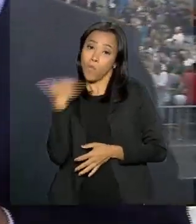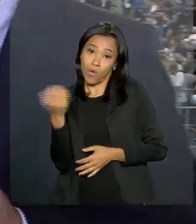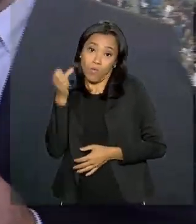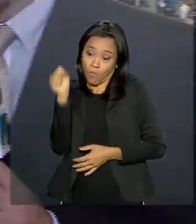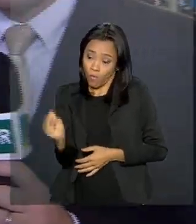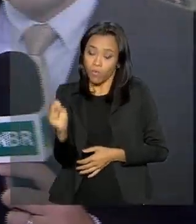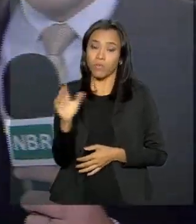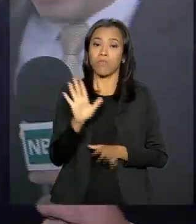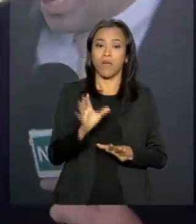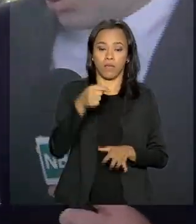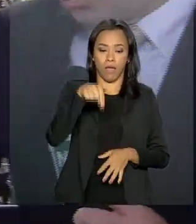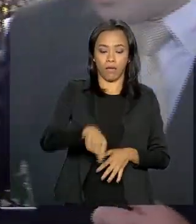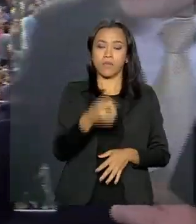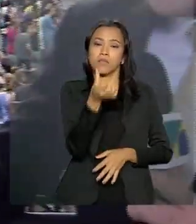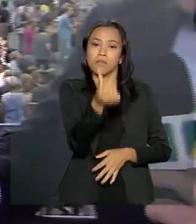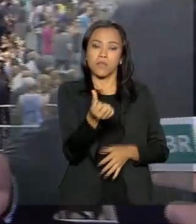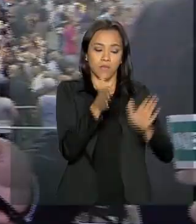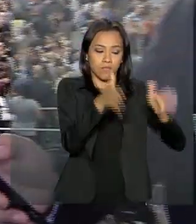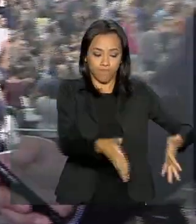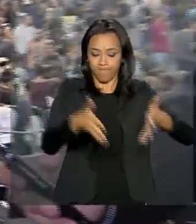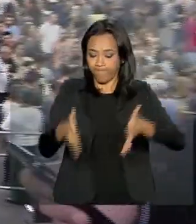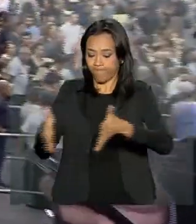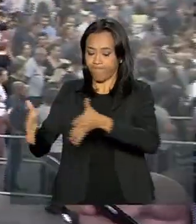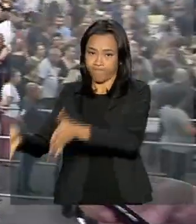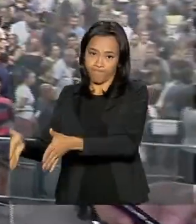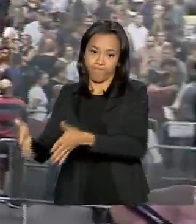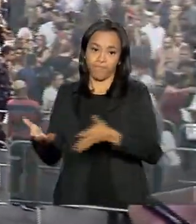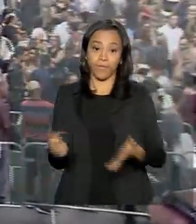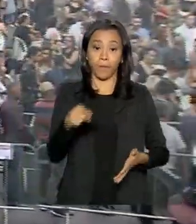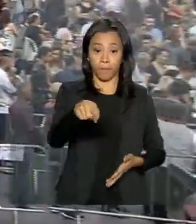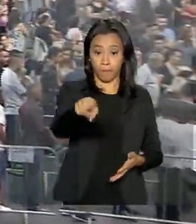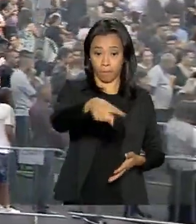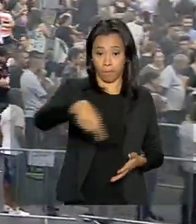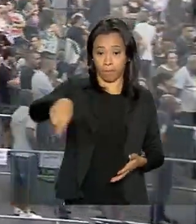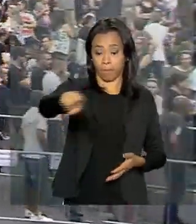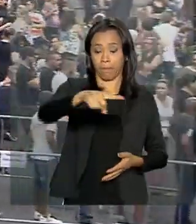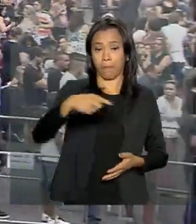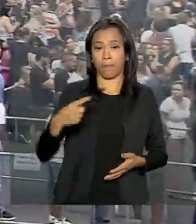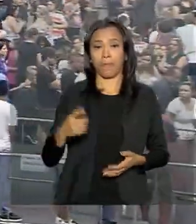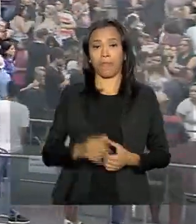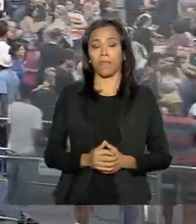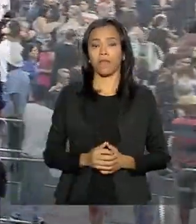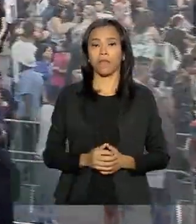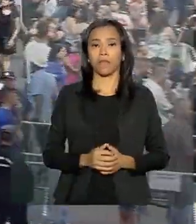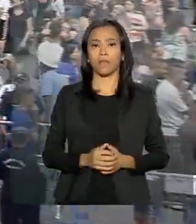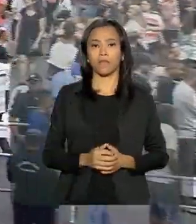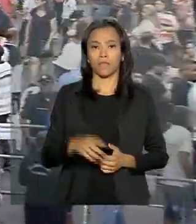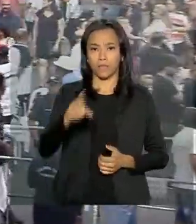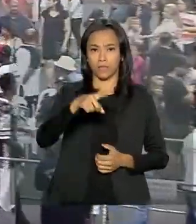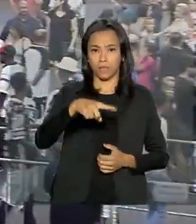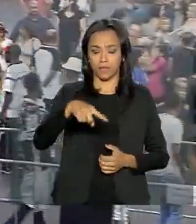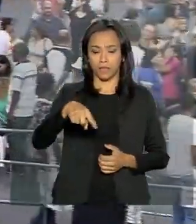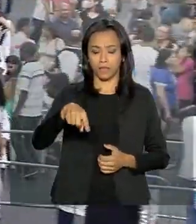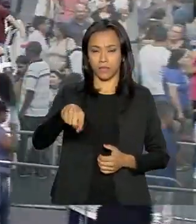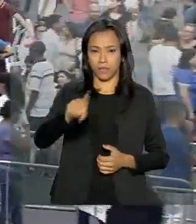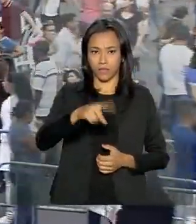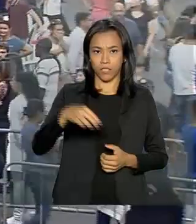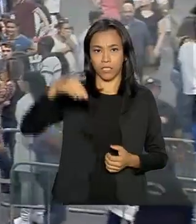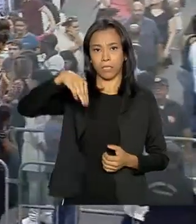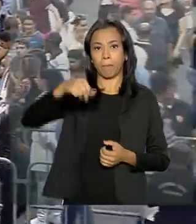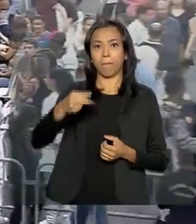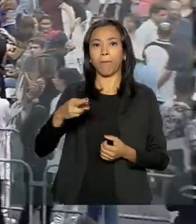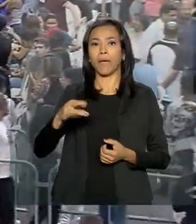de ontem da Escola Raul Brasil. O velório é dos corpos de Marília